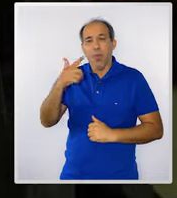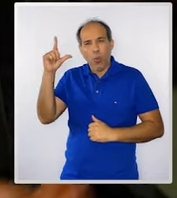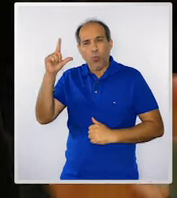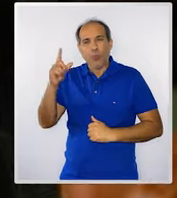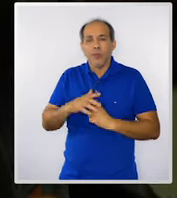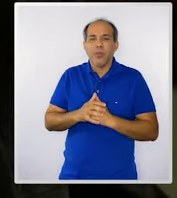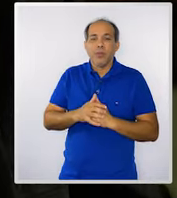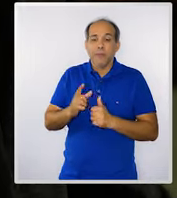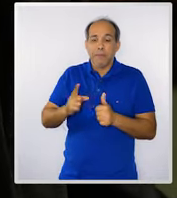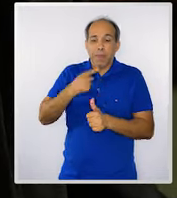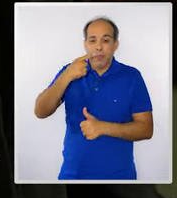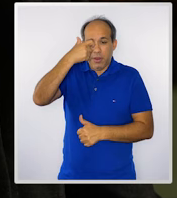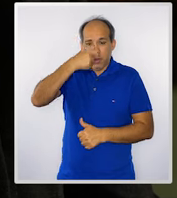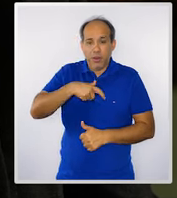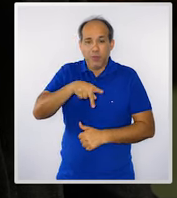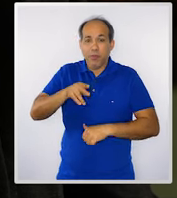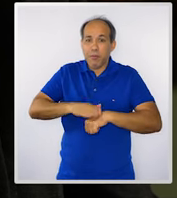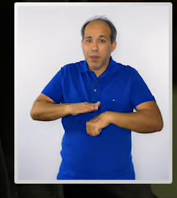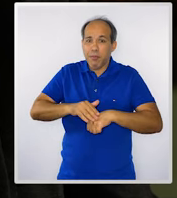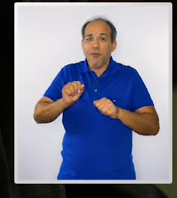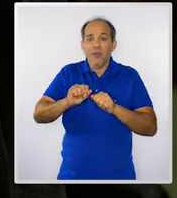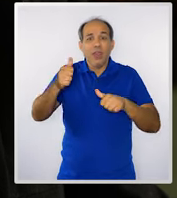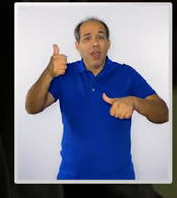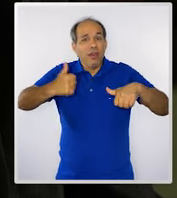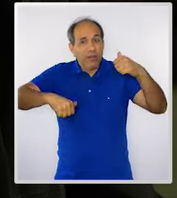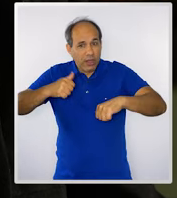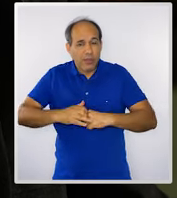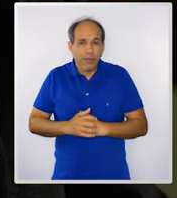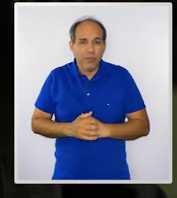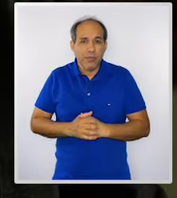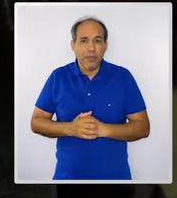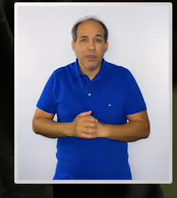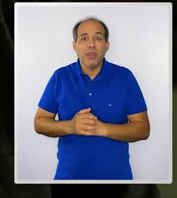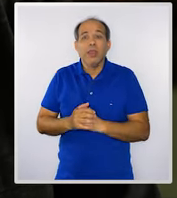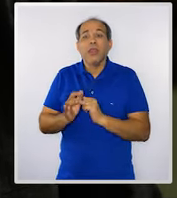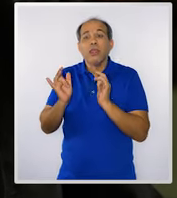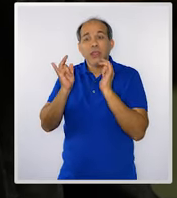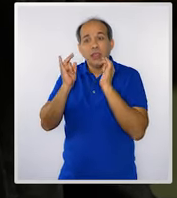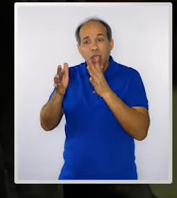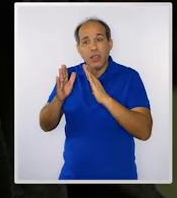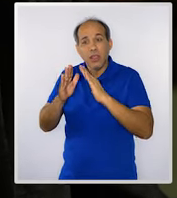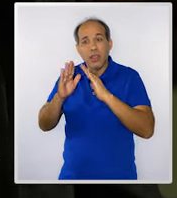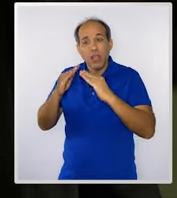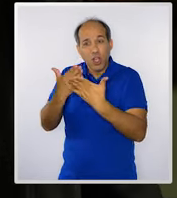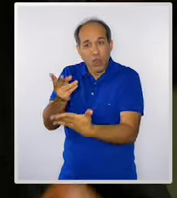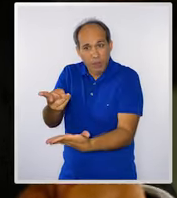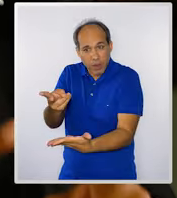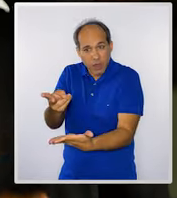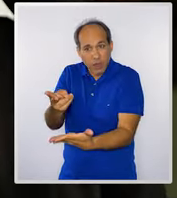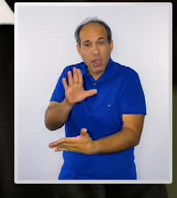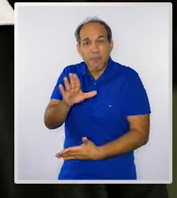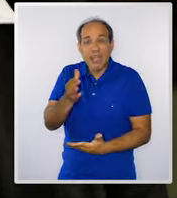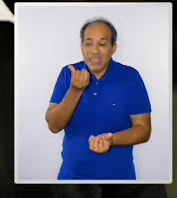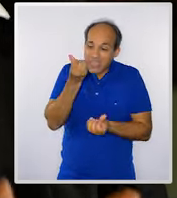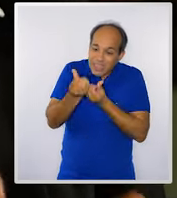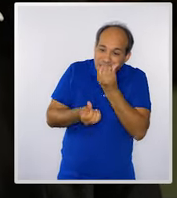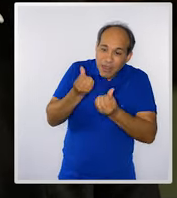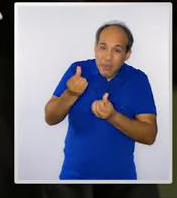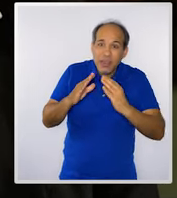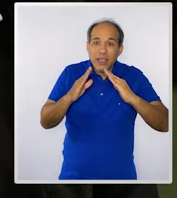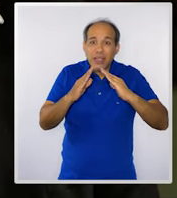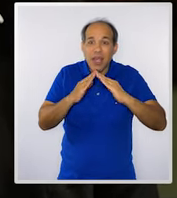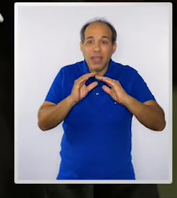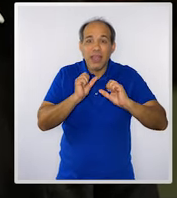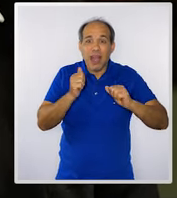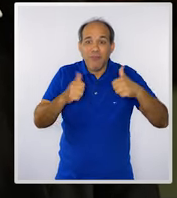a avaliação era feita pelo professor em sala de aula. Essa avaliação fica na escola. Agora, a semestral, que é